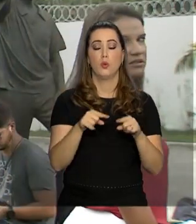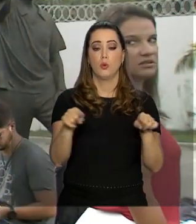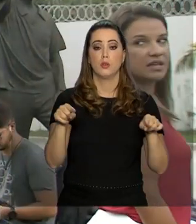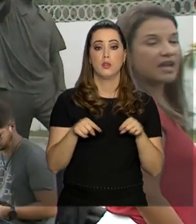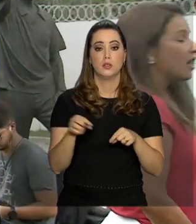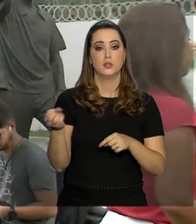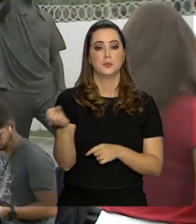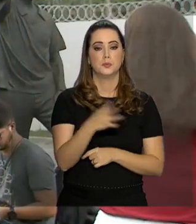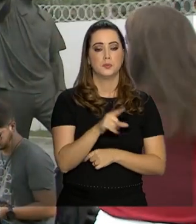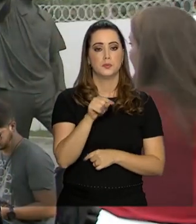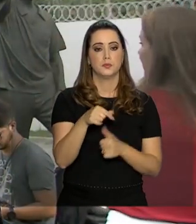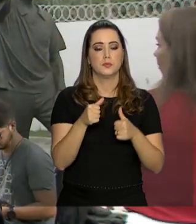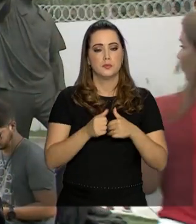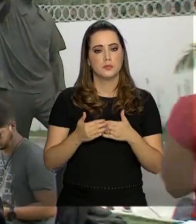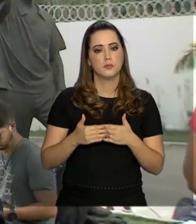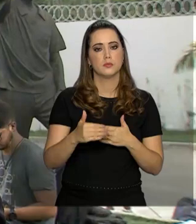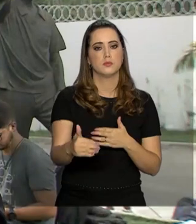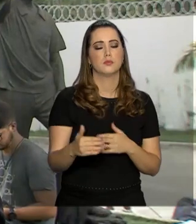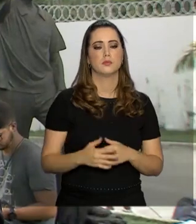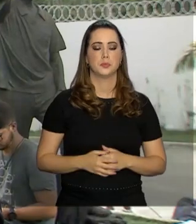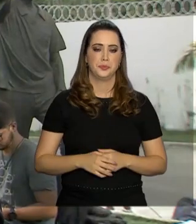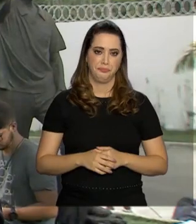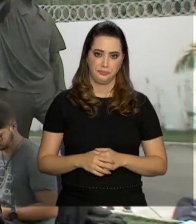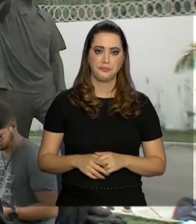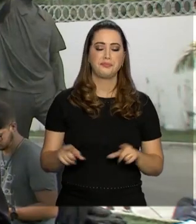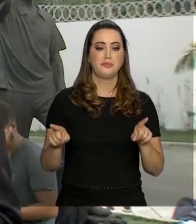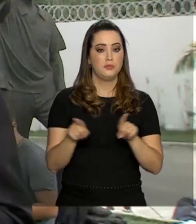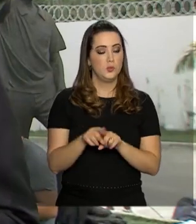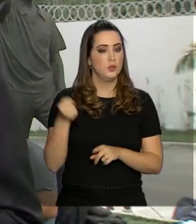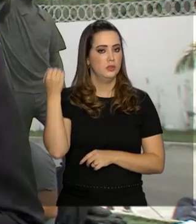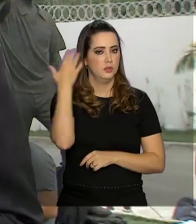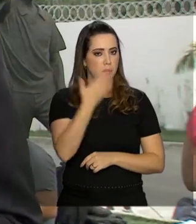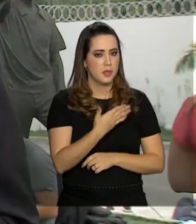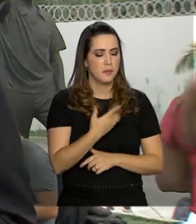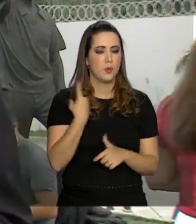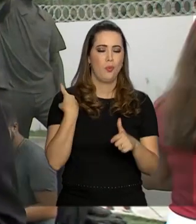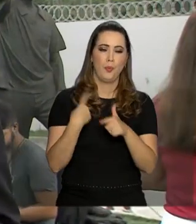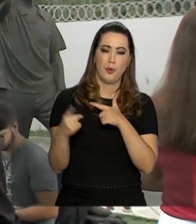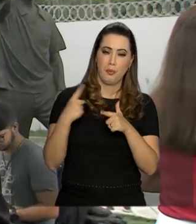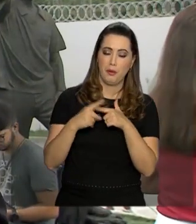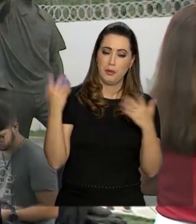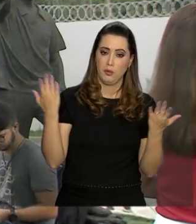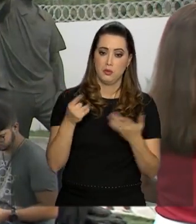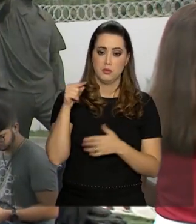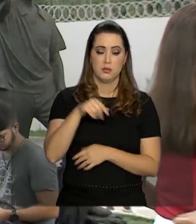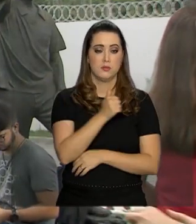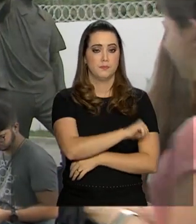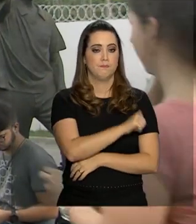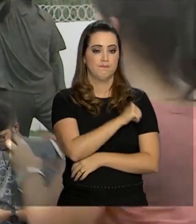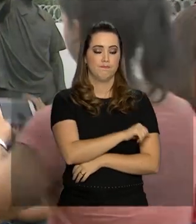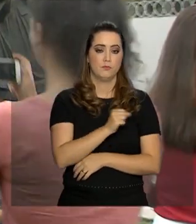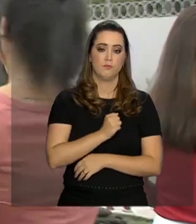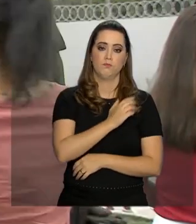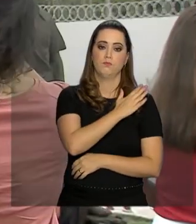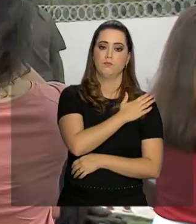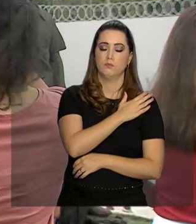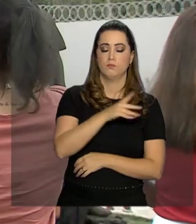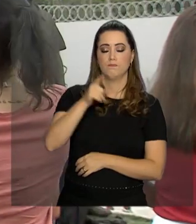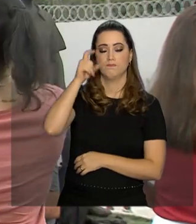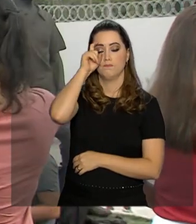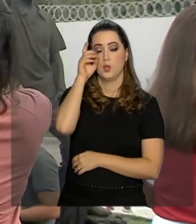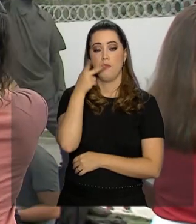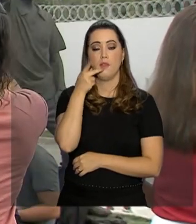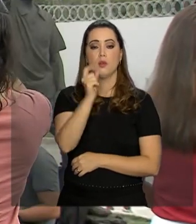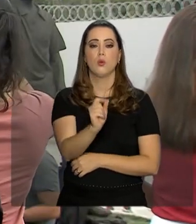nova para eles ficarem alojados Quem também comentou a tragédia que aconteceu aqui no Rio de Janeiro Foi o vice-presidente da República, Hamilton